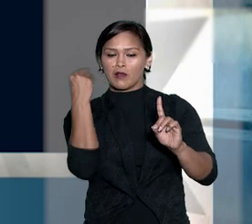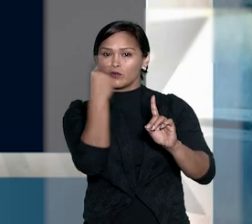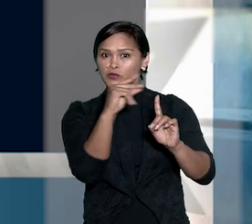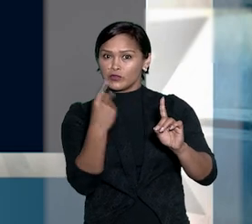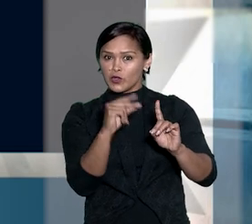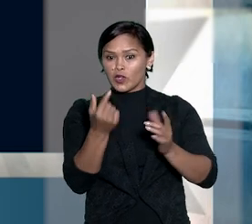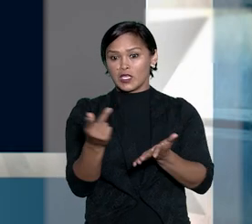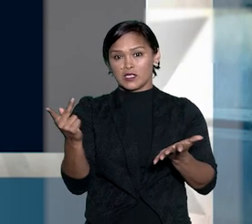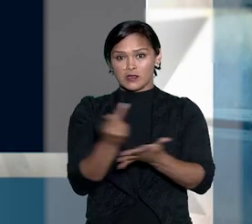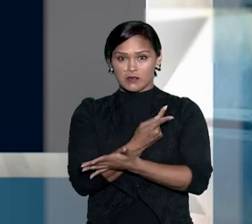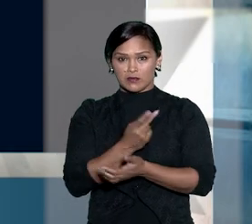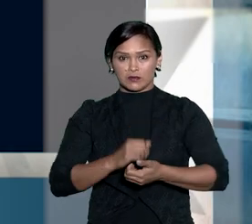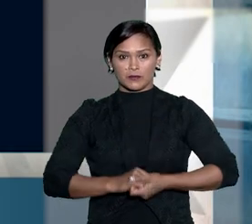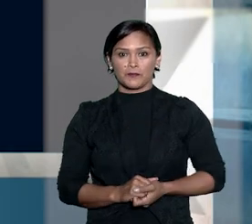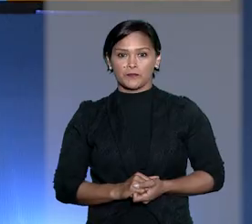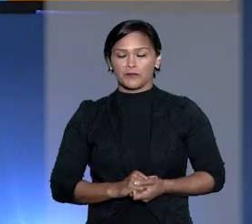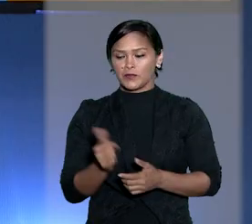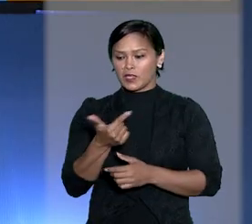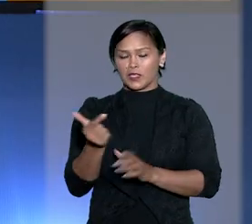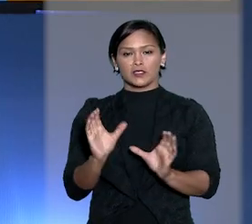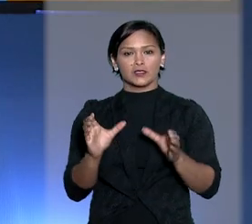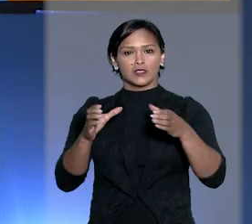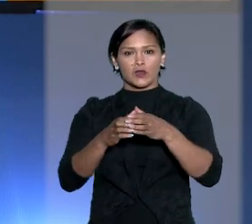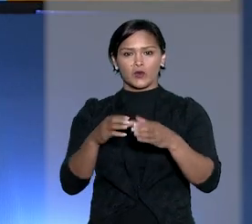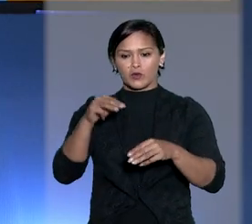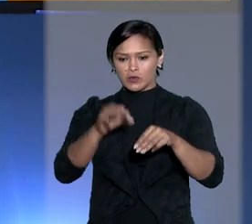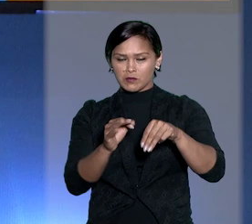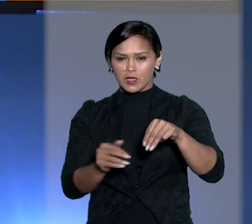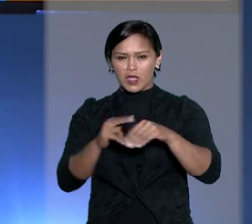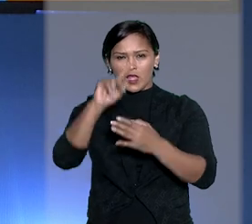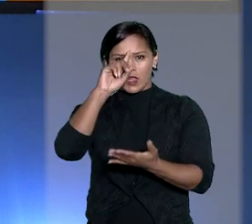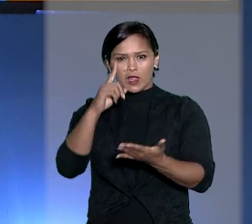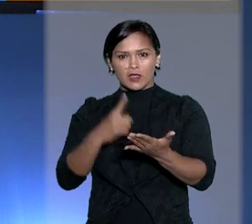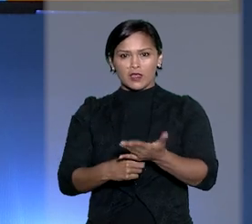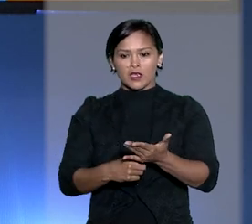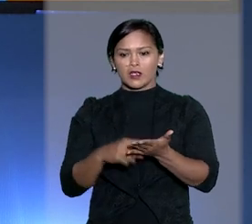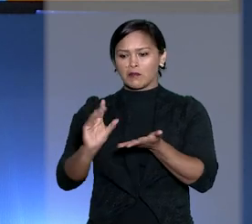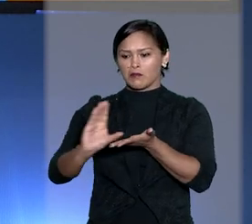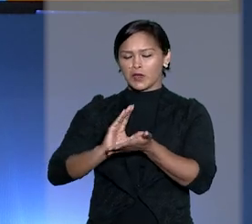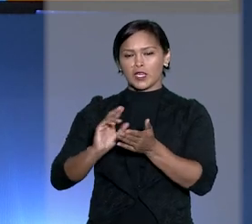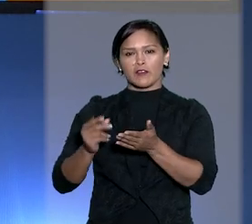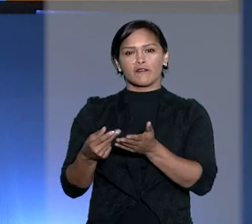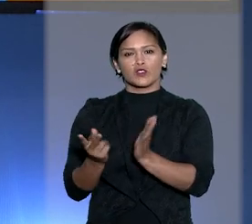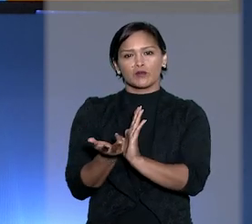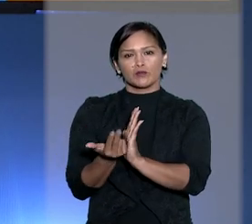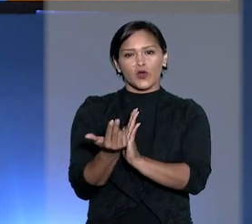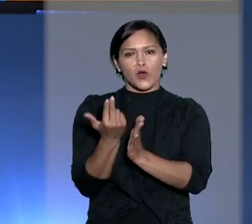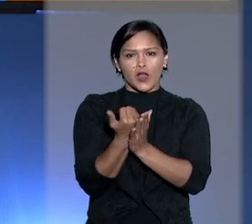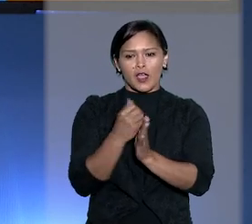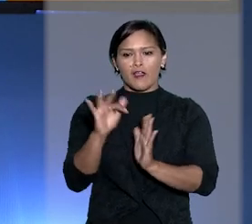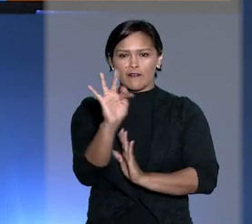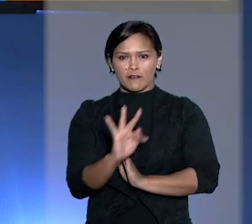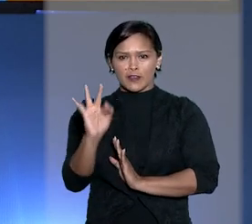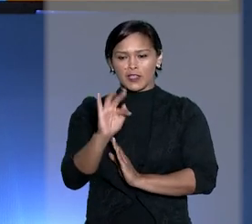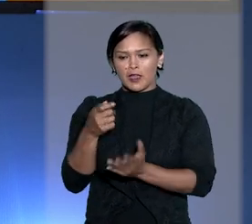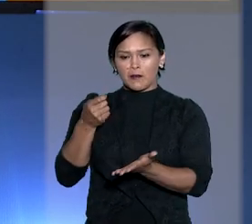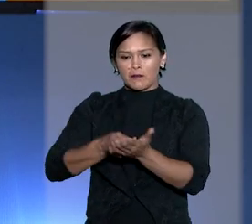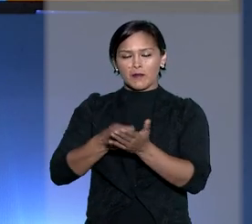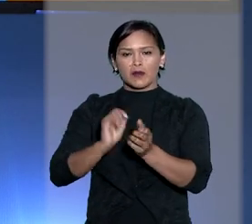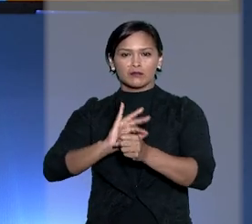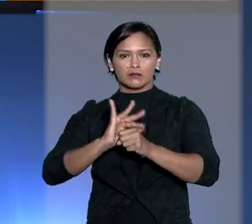relação às pretensões conexas. Na segunda turma, os ministros decidiram que benefícios tributários federais para